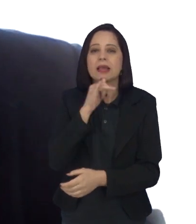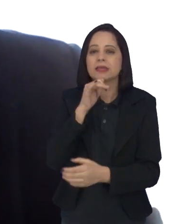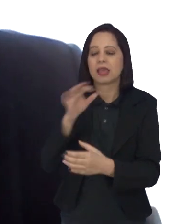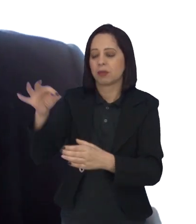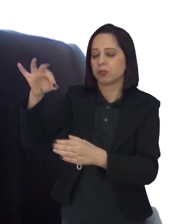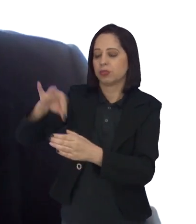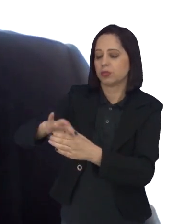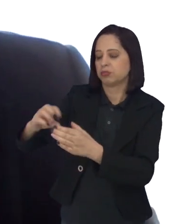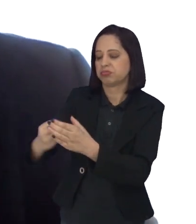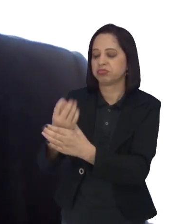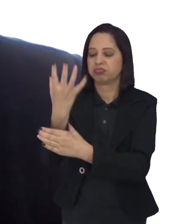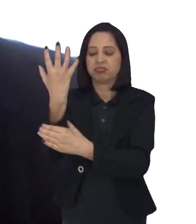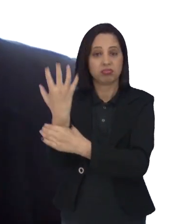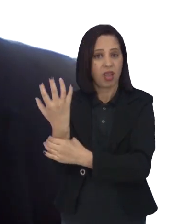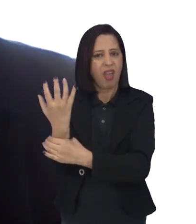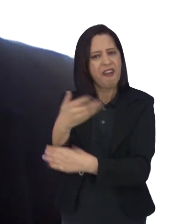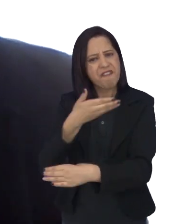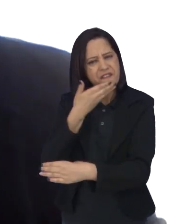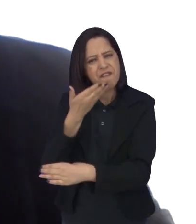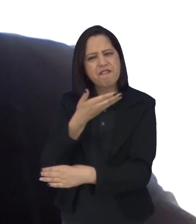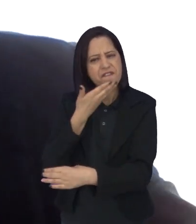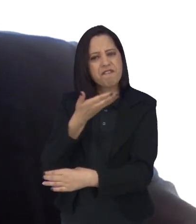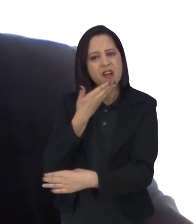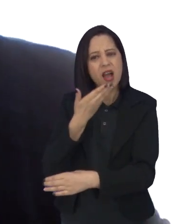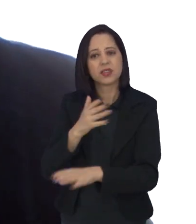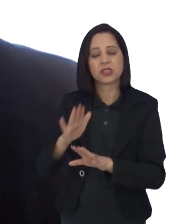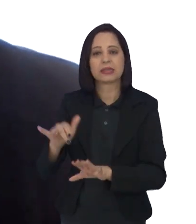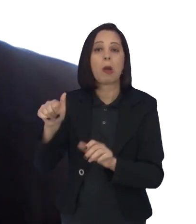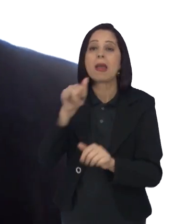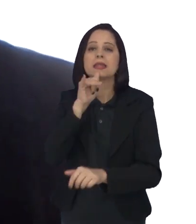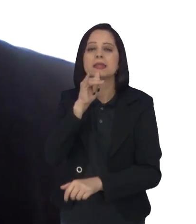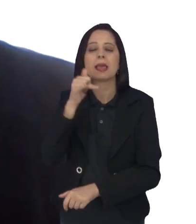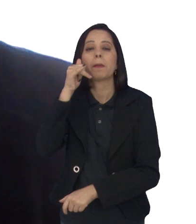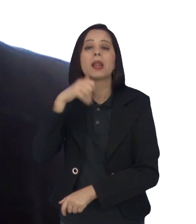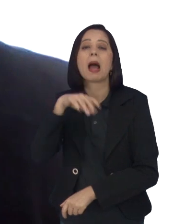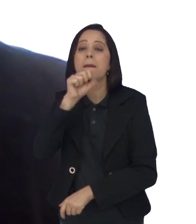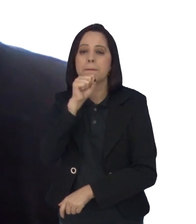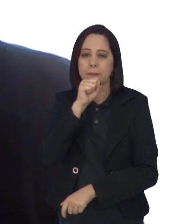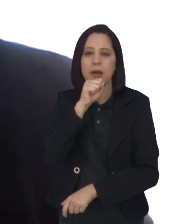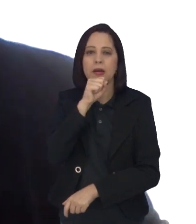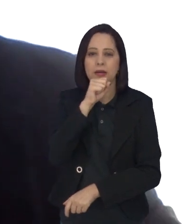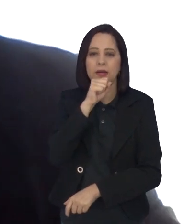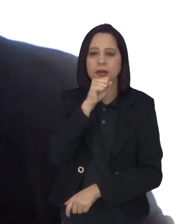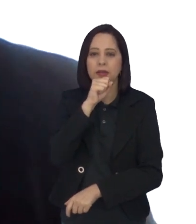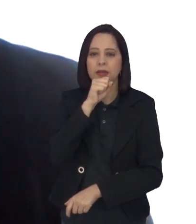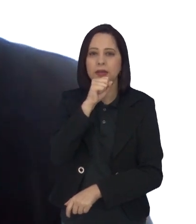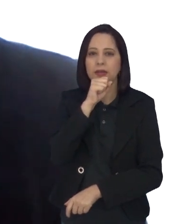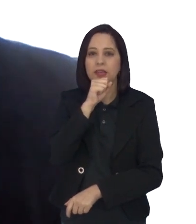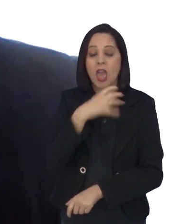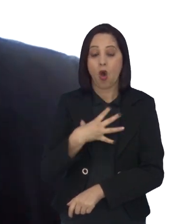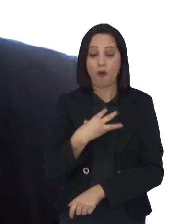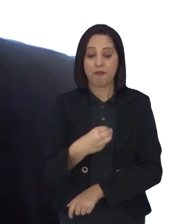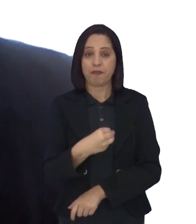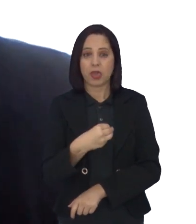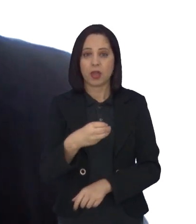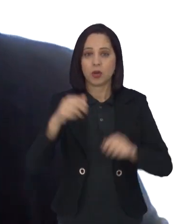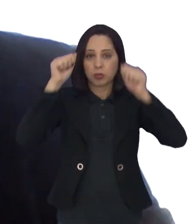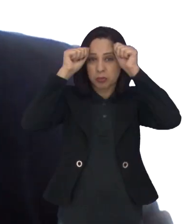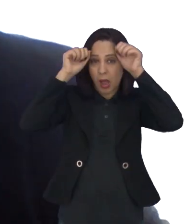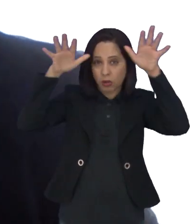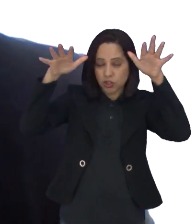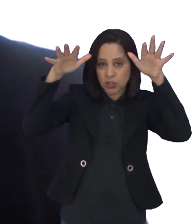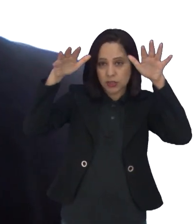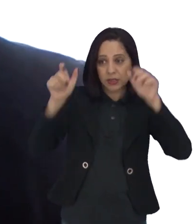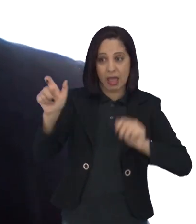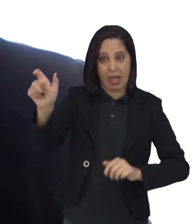extração difícil. Então, uma mãe, por exemplo, de um paciente autista, ela tem